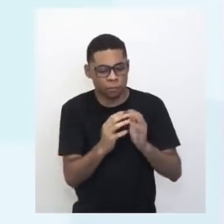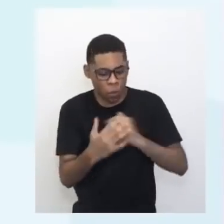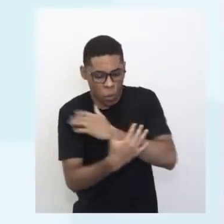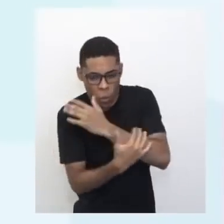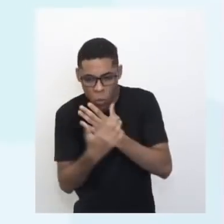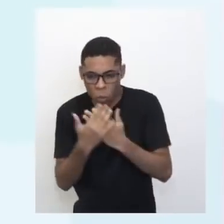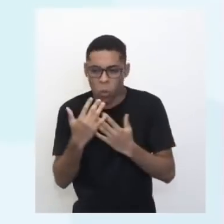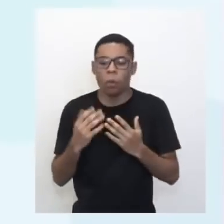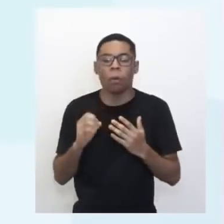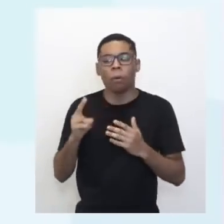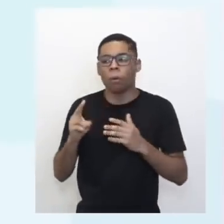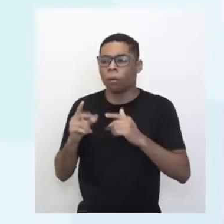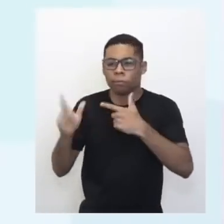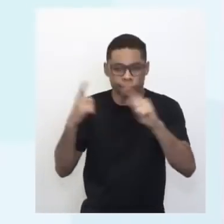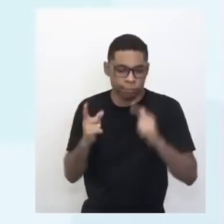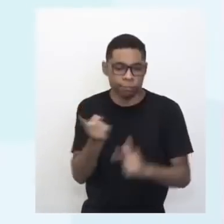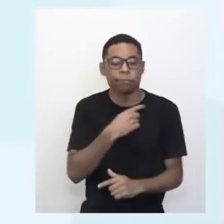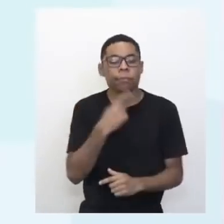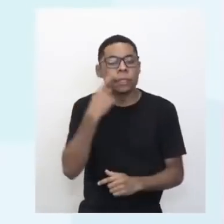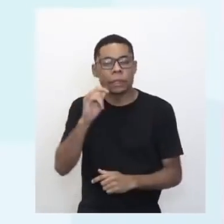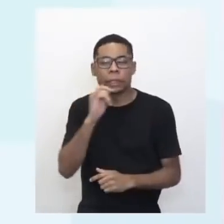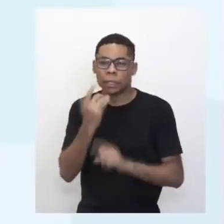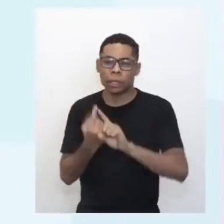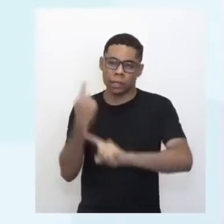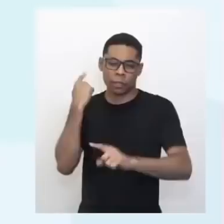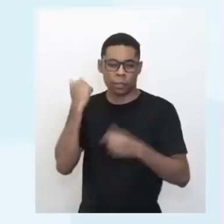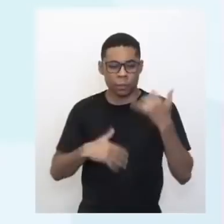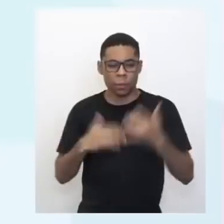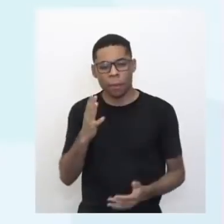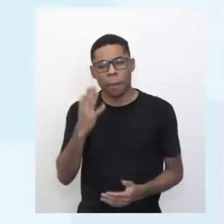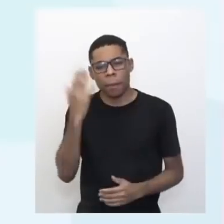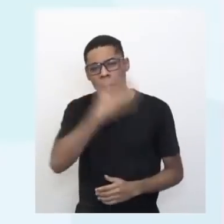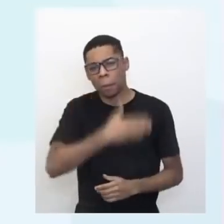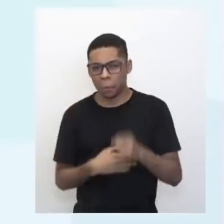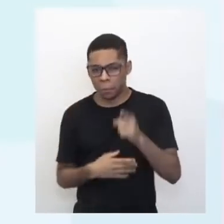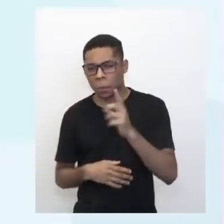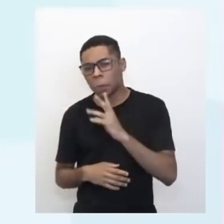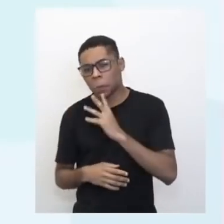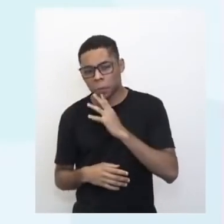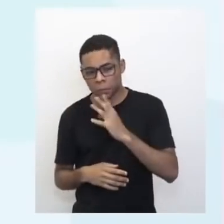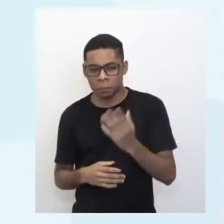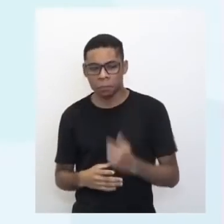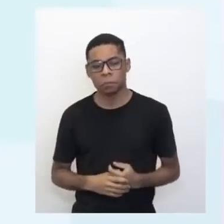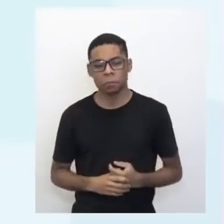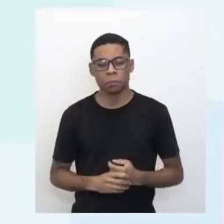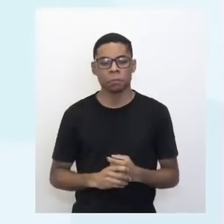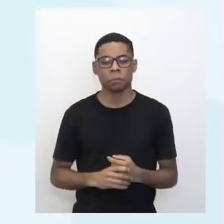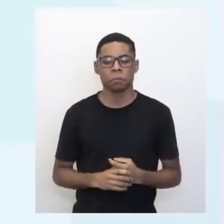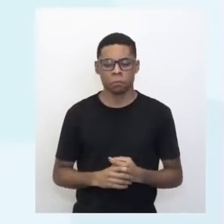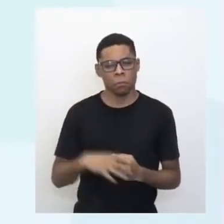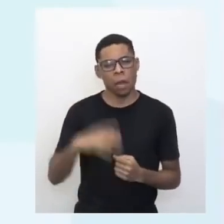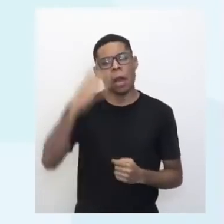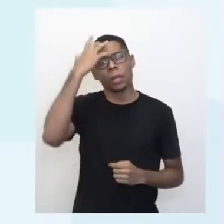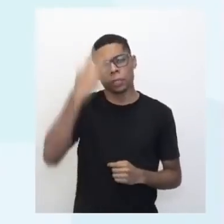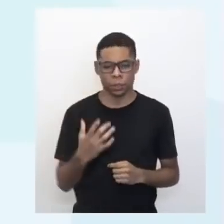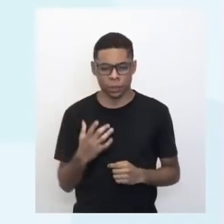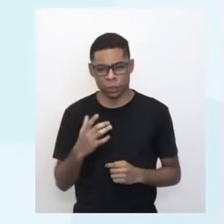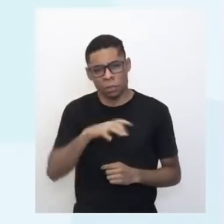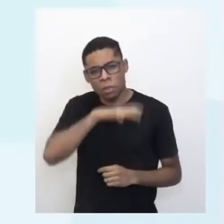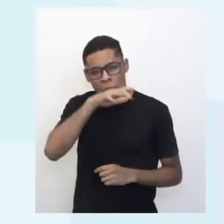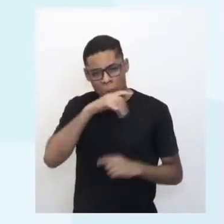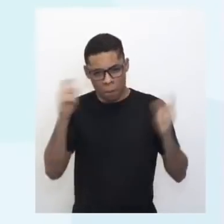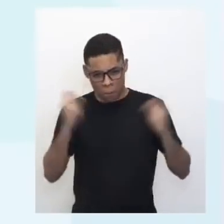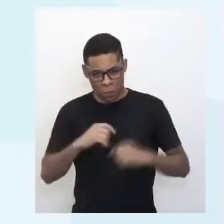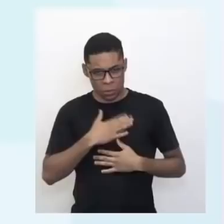E vimos até alguns exemplos. Agora, mostra que você sabe já alguma coisinha aí. Mostra que você sabe. Algum animal pode emitir